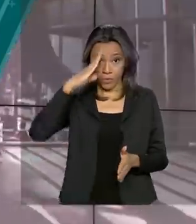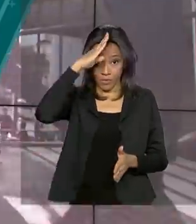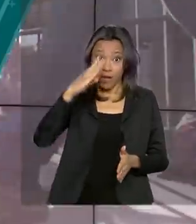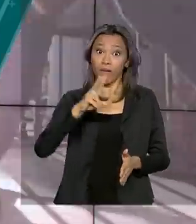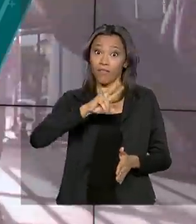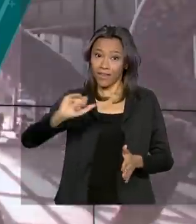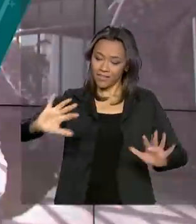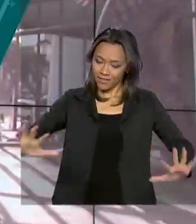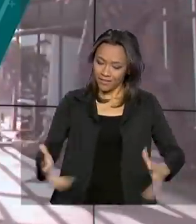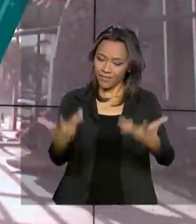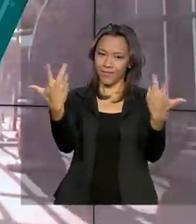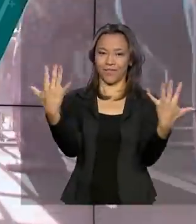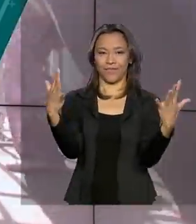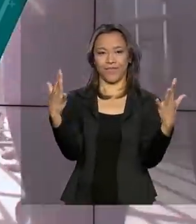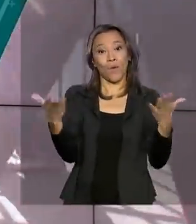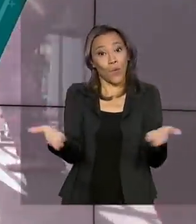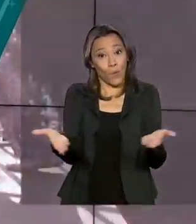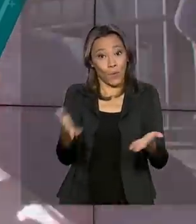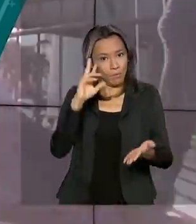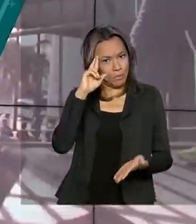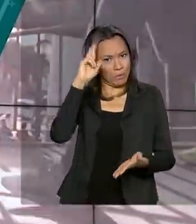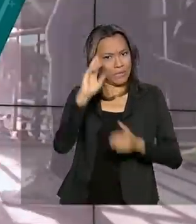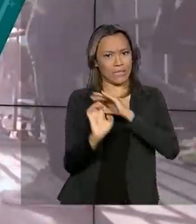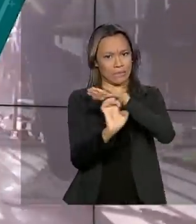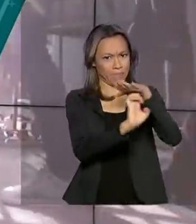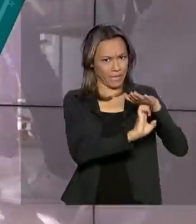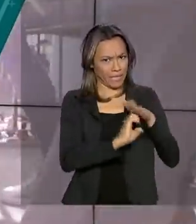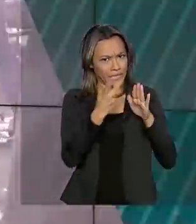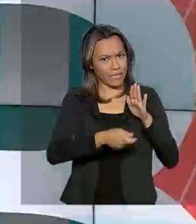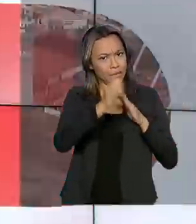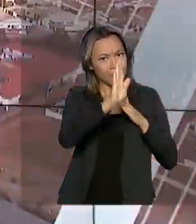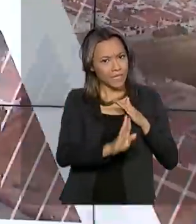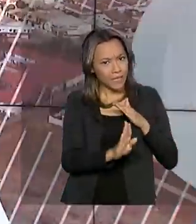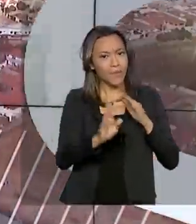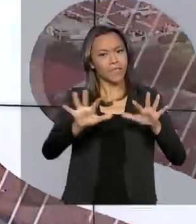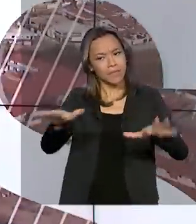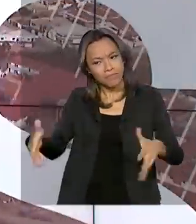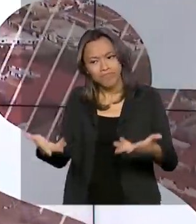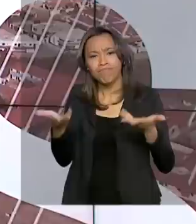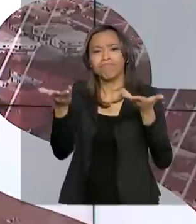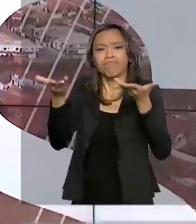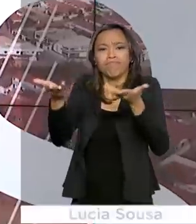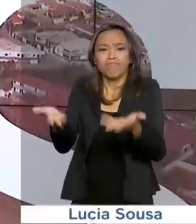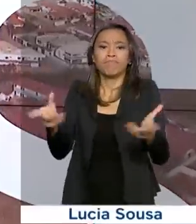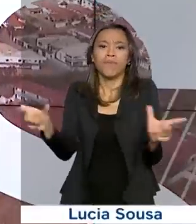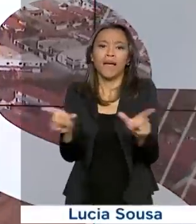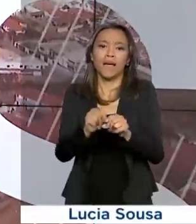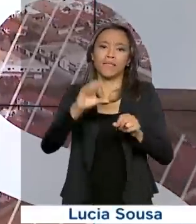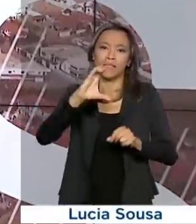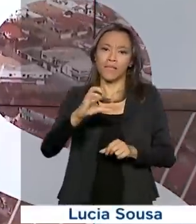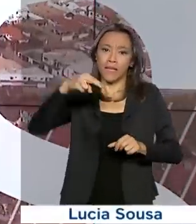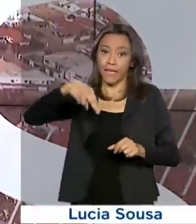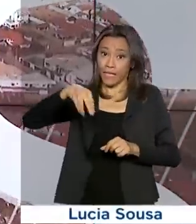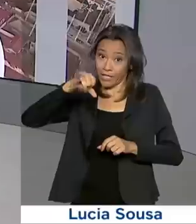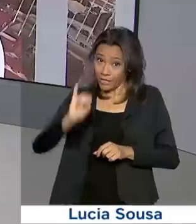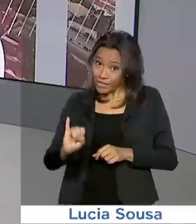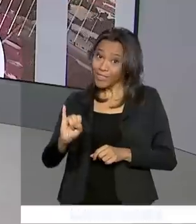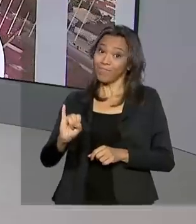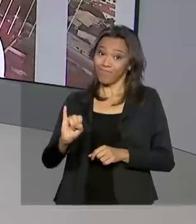será homenageado hoje por empresários brasileiros e recebe uma honraria da Confederação Nacional da Indústria.